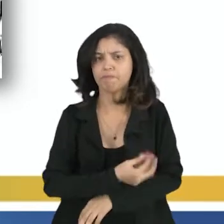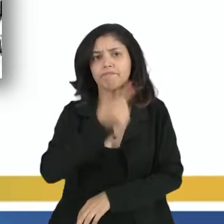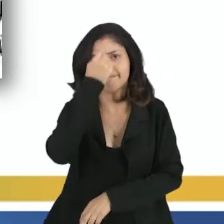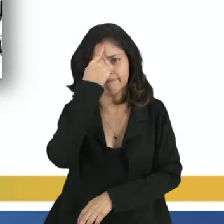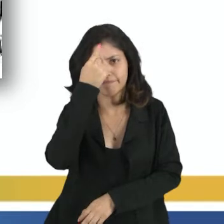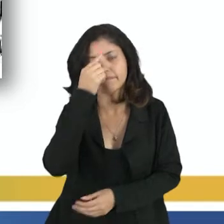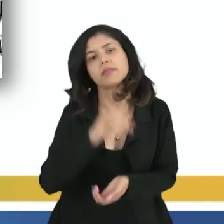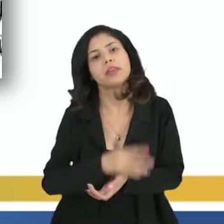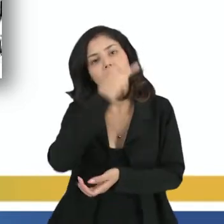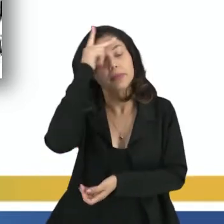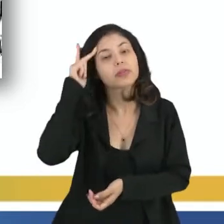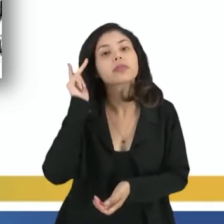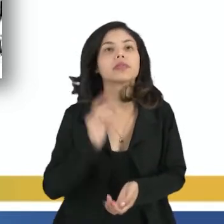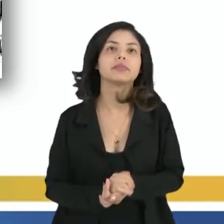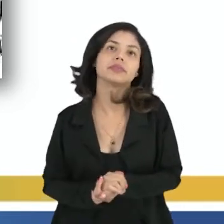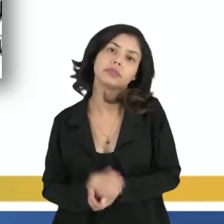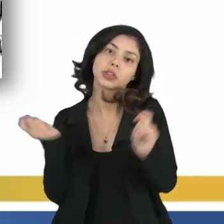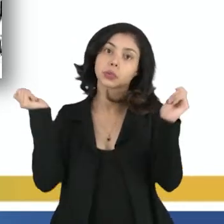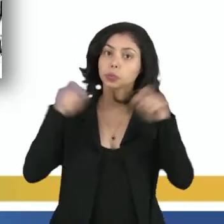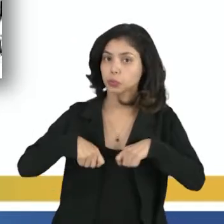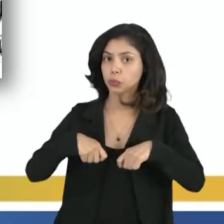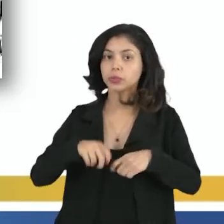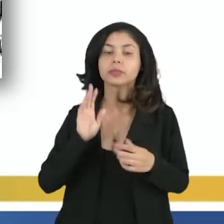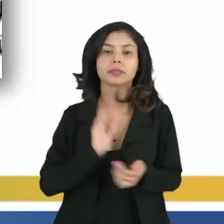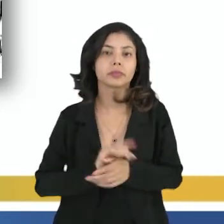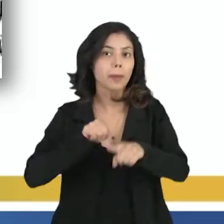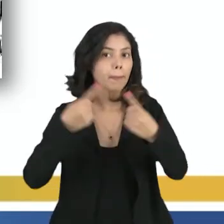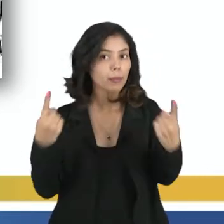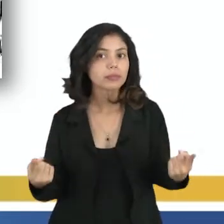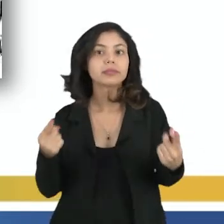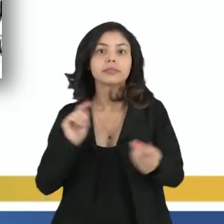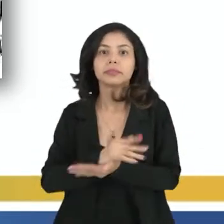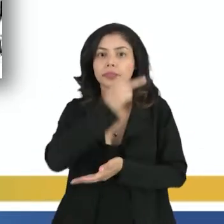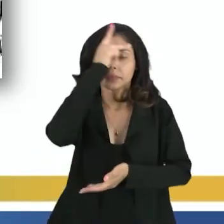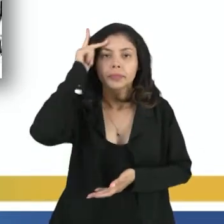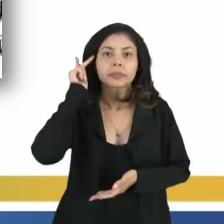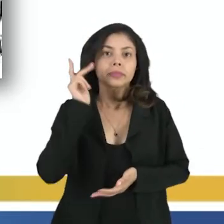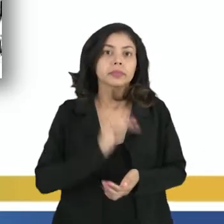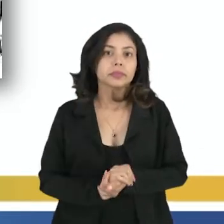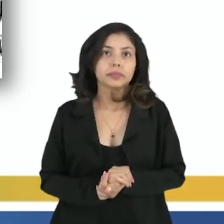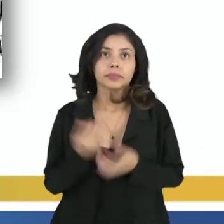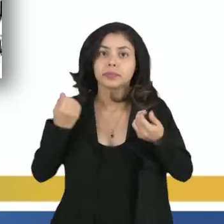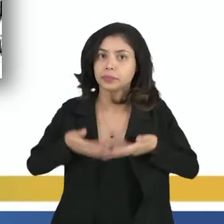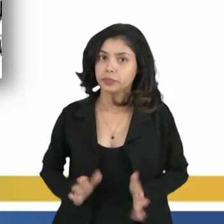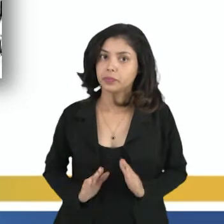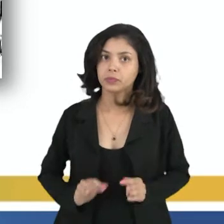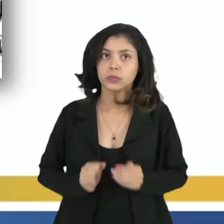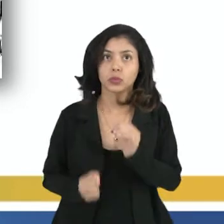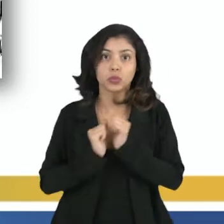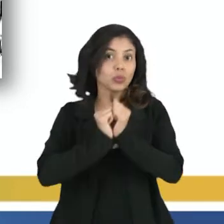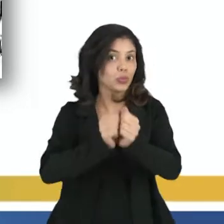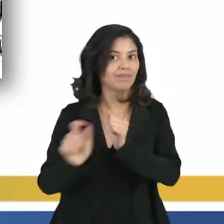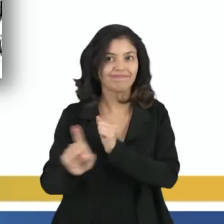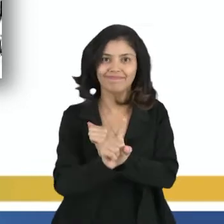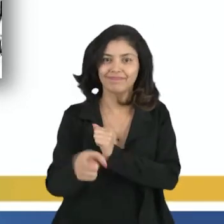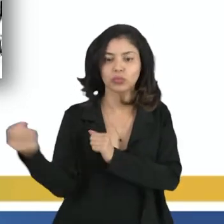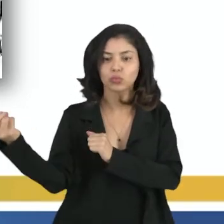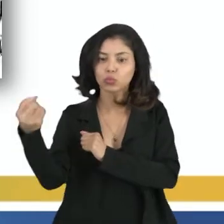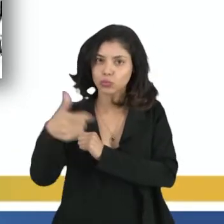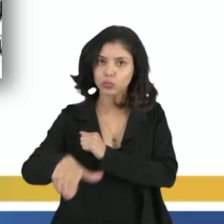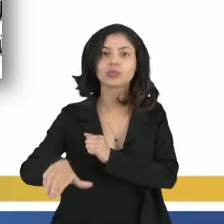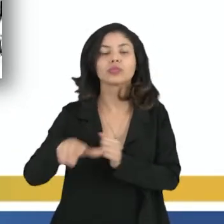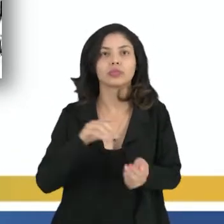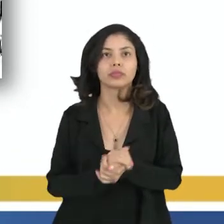mente das pessoas que as possuem, mas as pessoas não nascem com ela, né? Novamente,